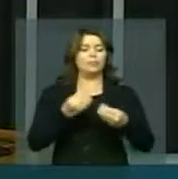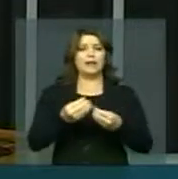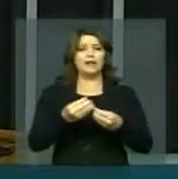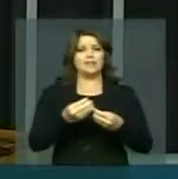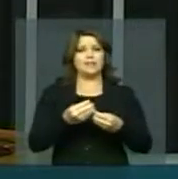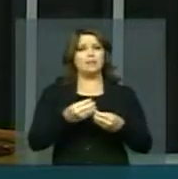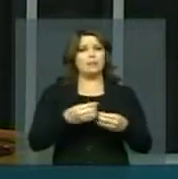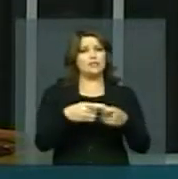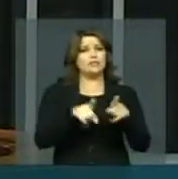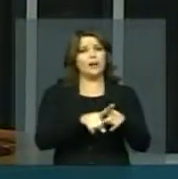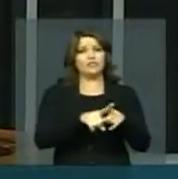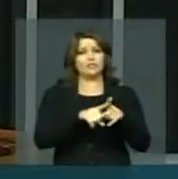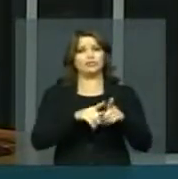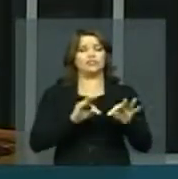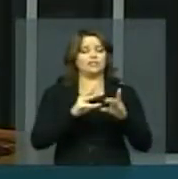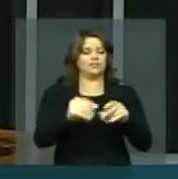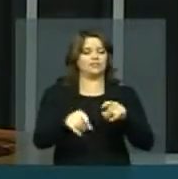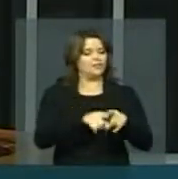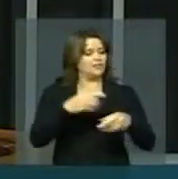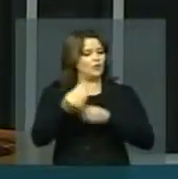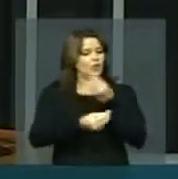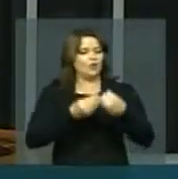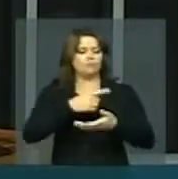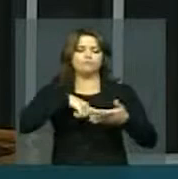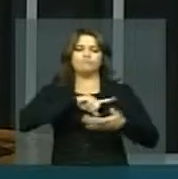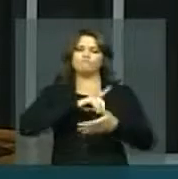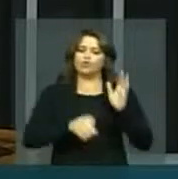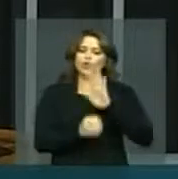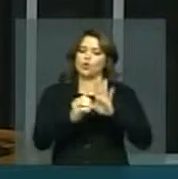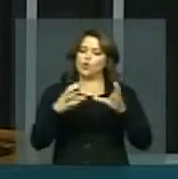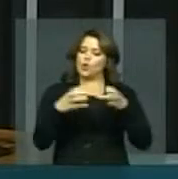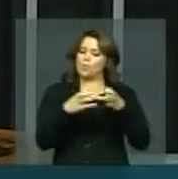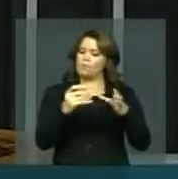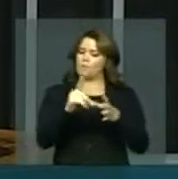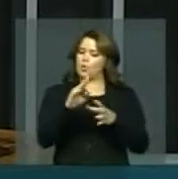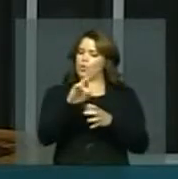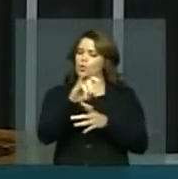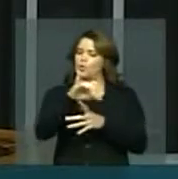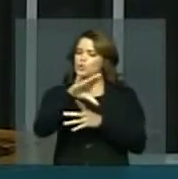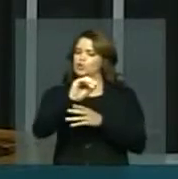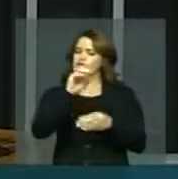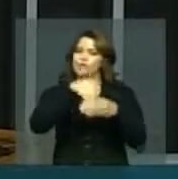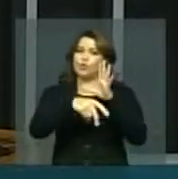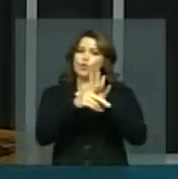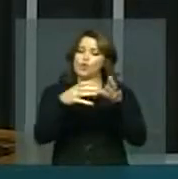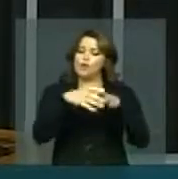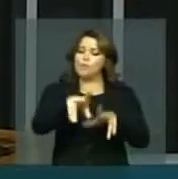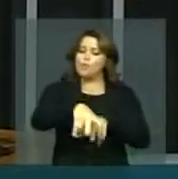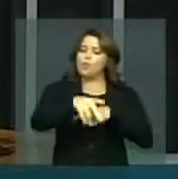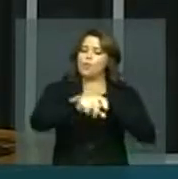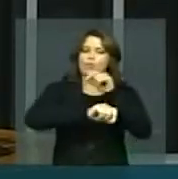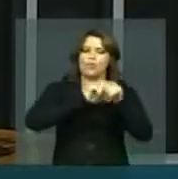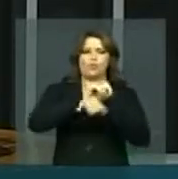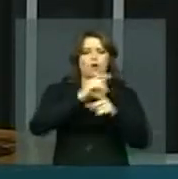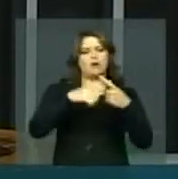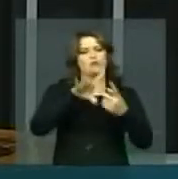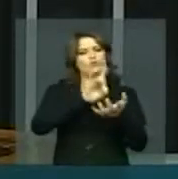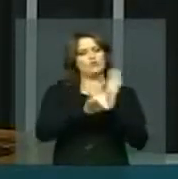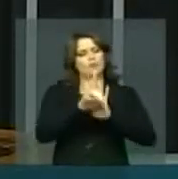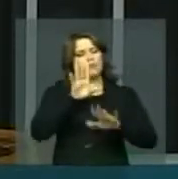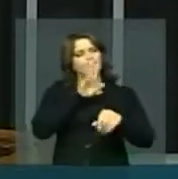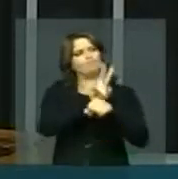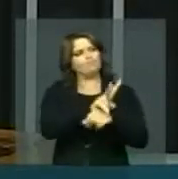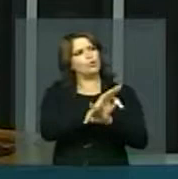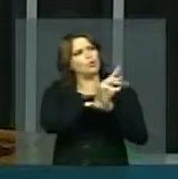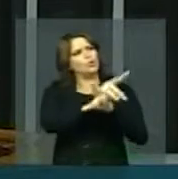uma importante reunião com o setor produtivo que comumente é chamado bancada ruralista. E eu estive ali